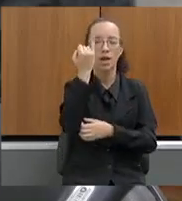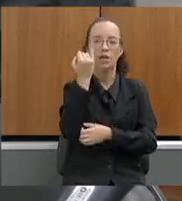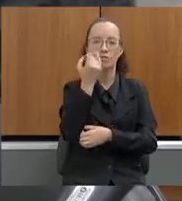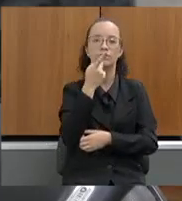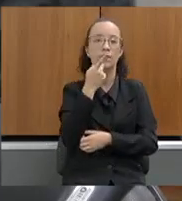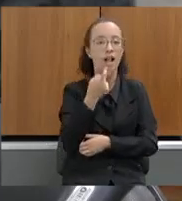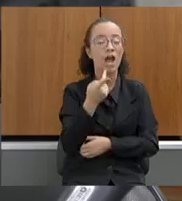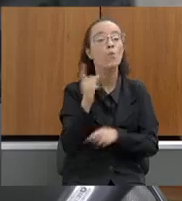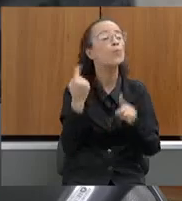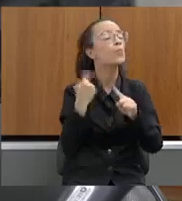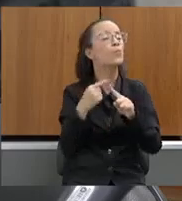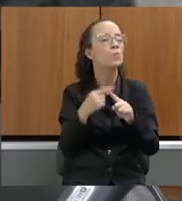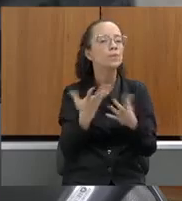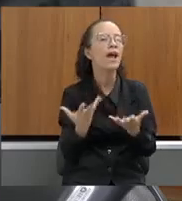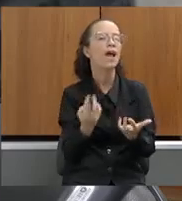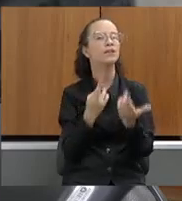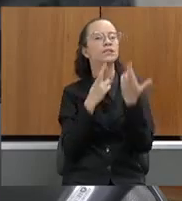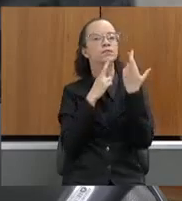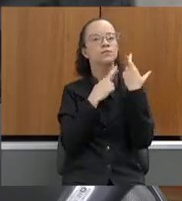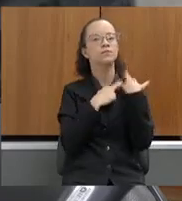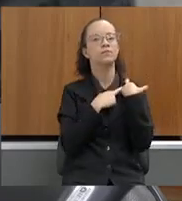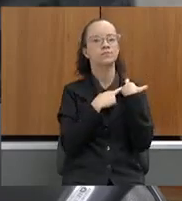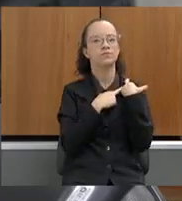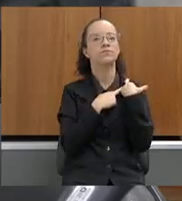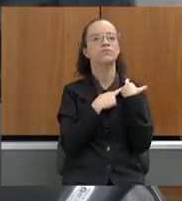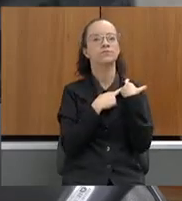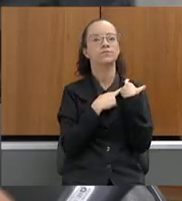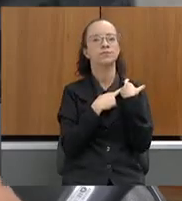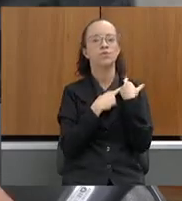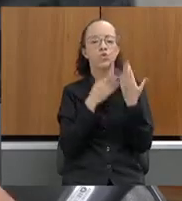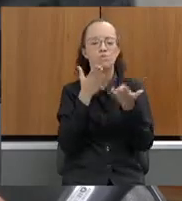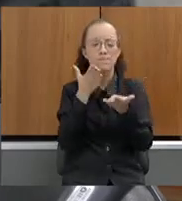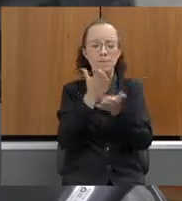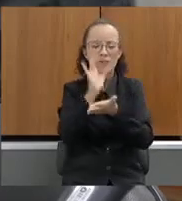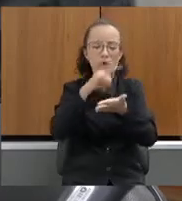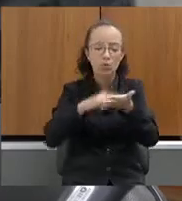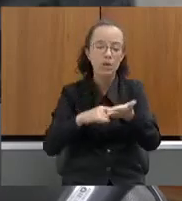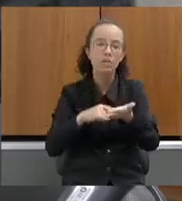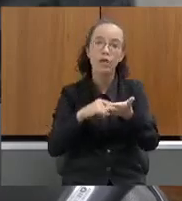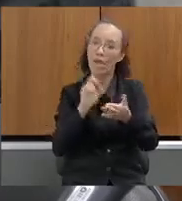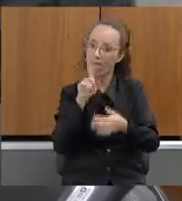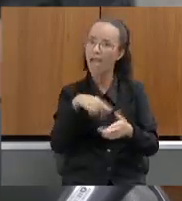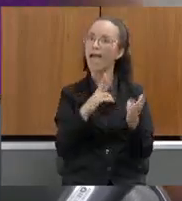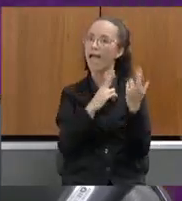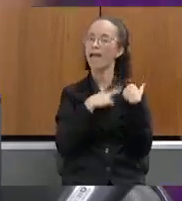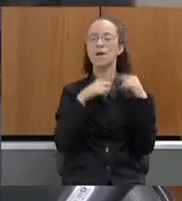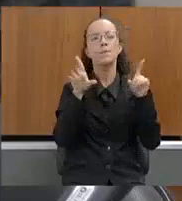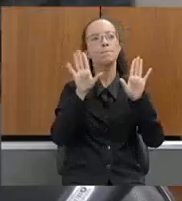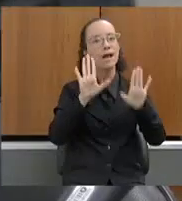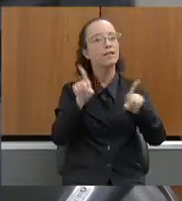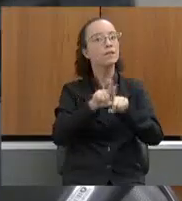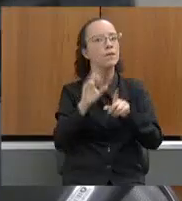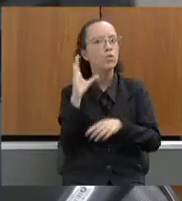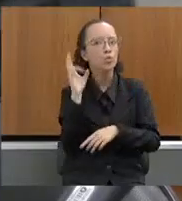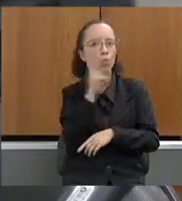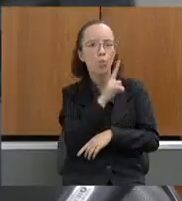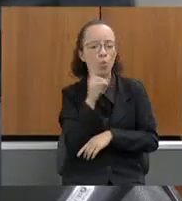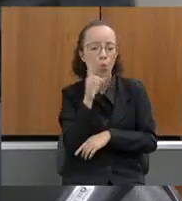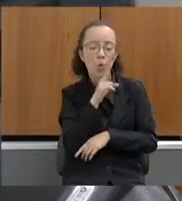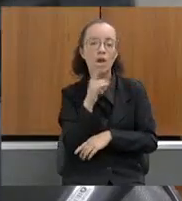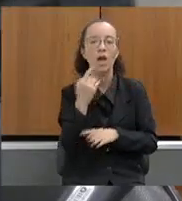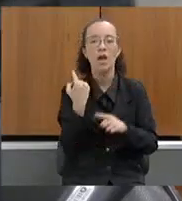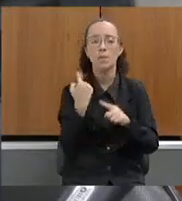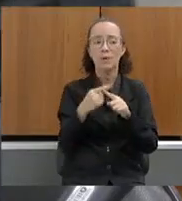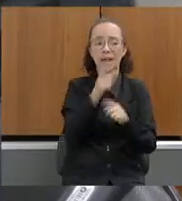isso, porque a responsabilidade no licenciar, mas também a agilidade para que o empreendedor